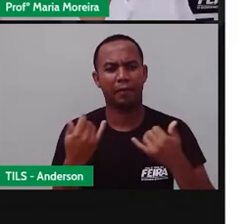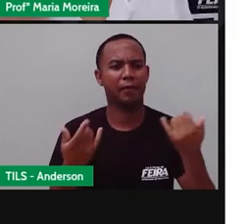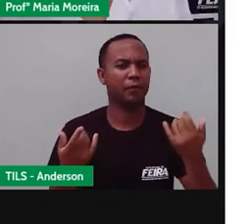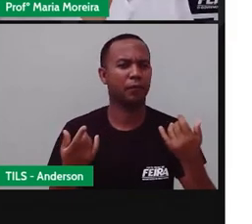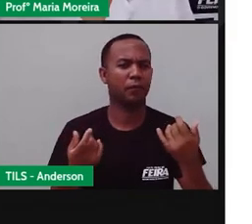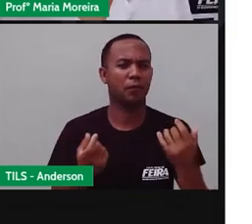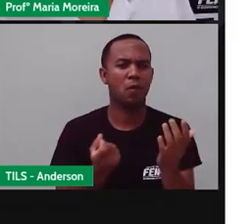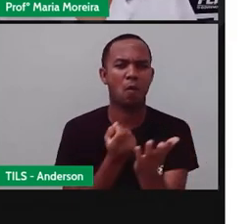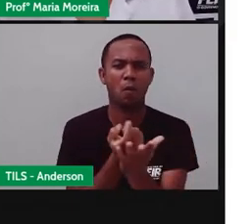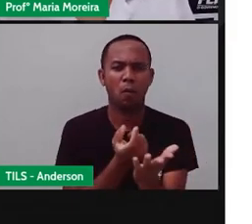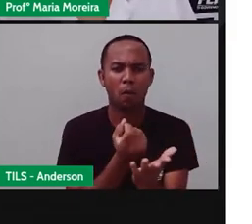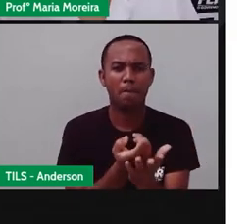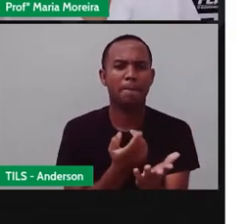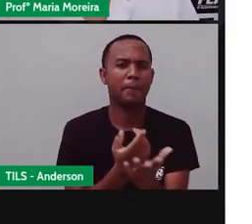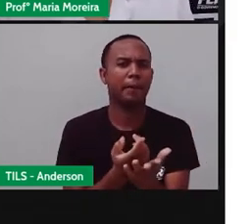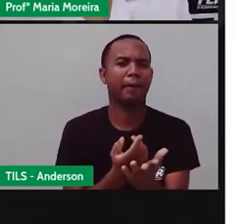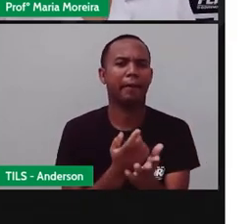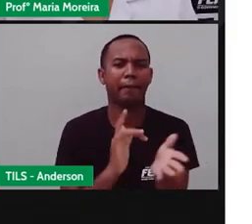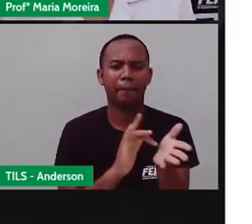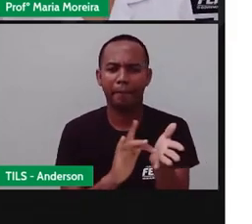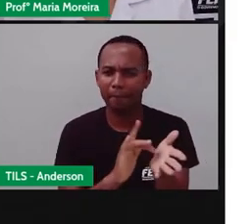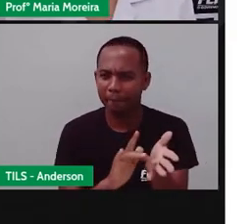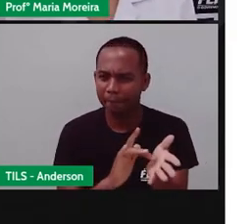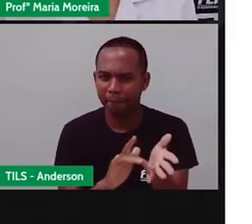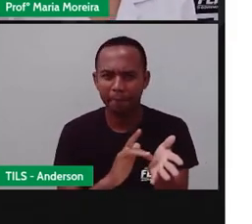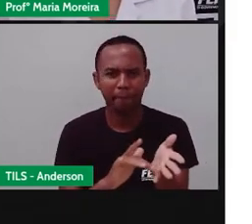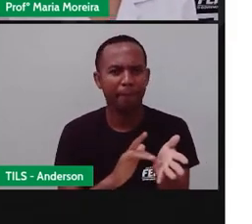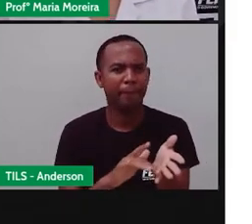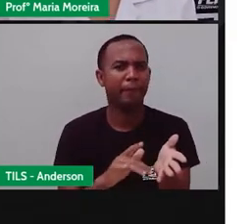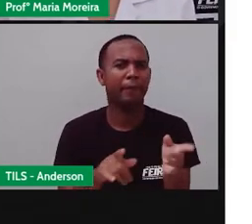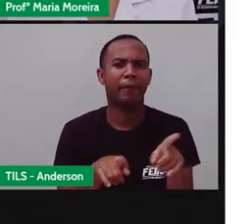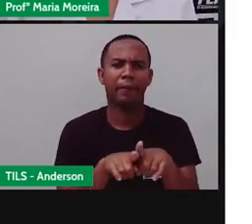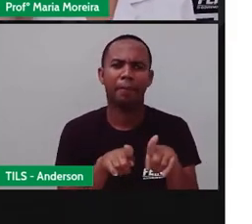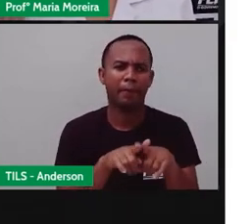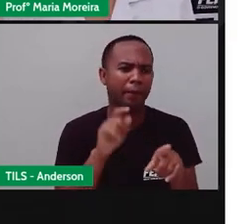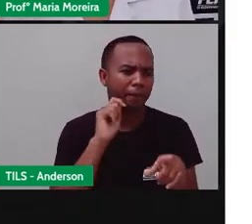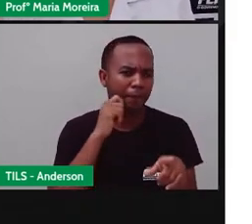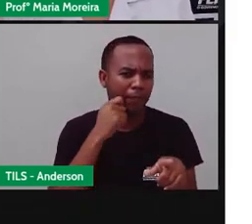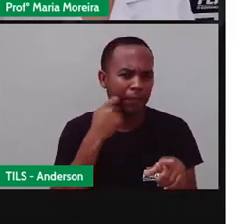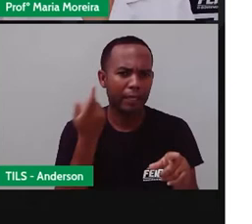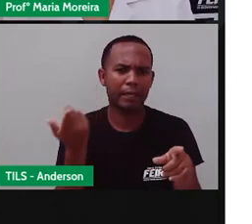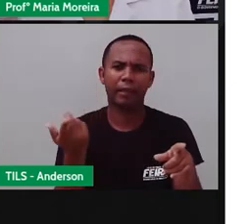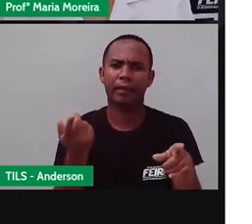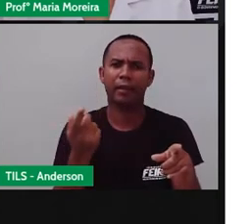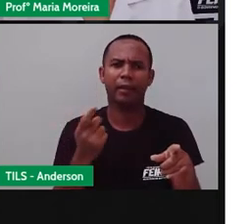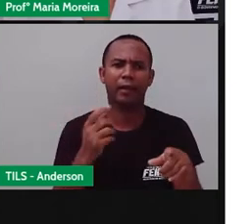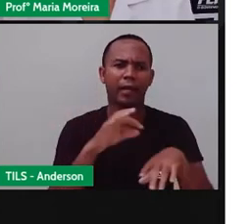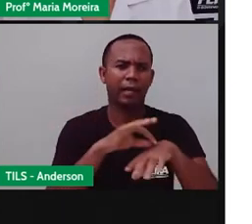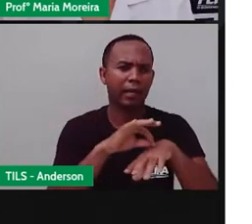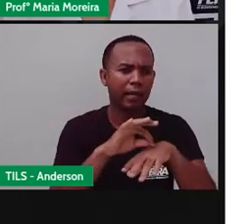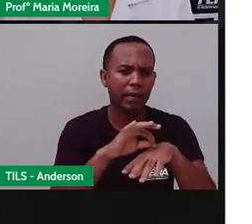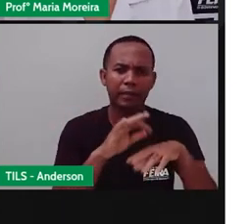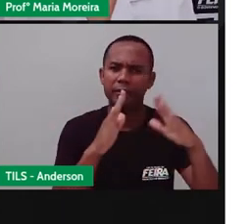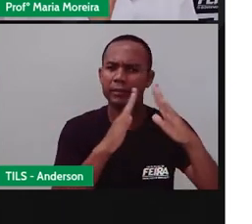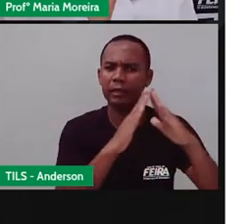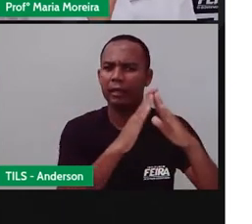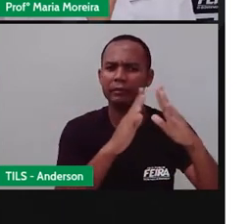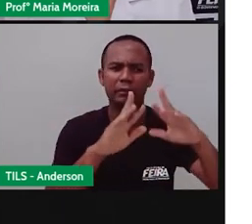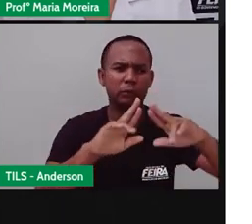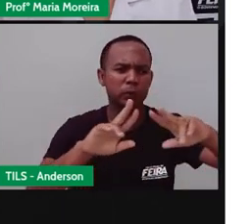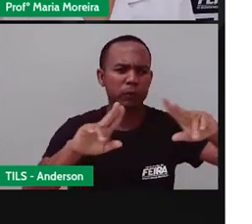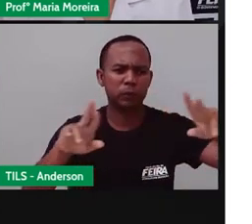construção, de eletrônicos, ou de estabelecimentos como padaria, açougue, frutaria, que a gente chama aqui de hortifruti, né?